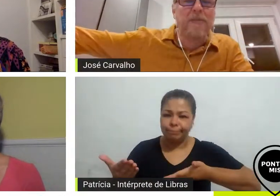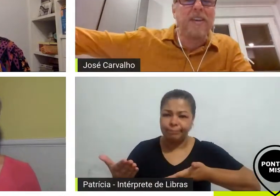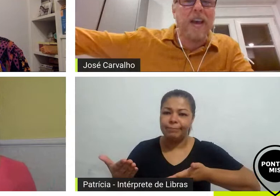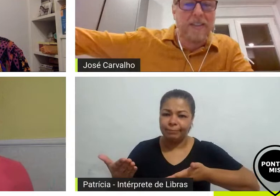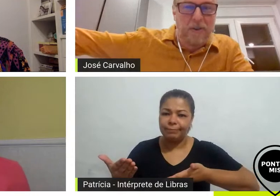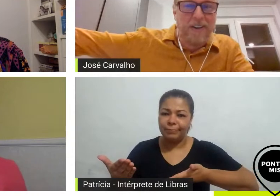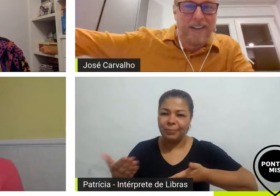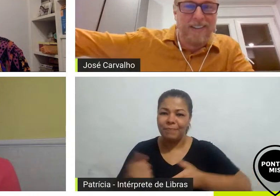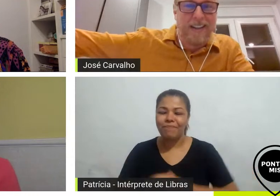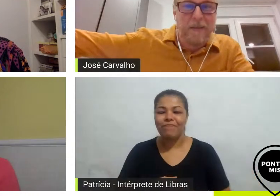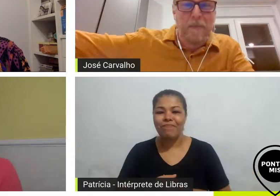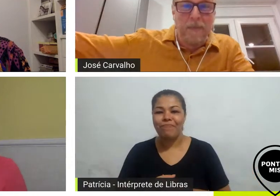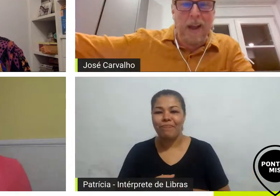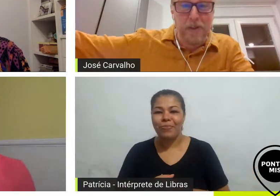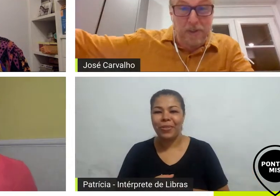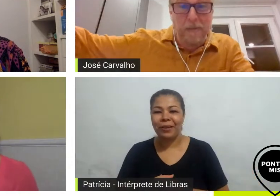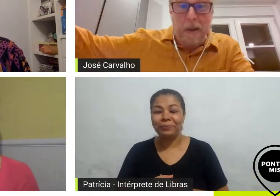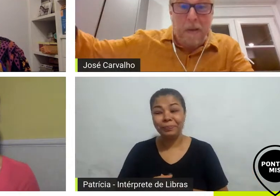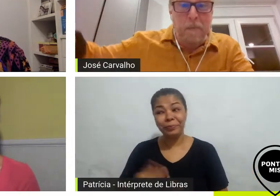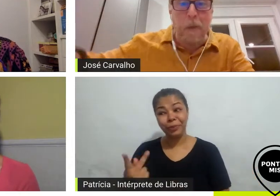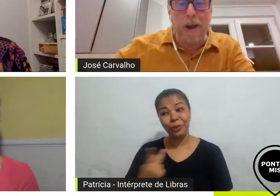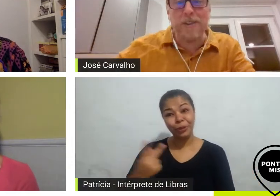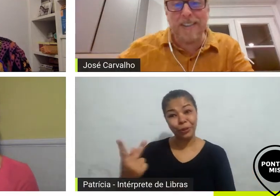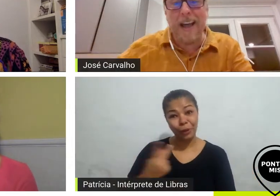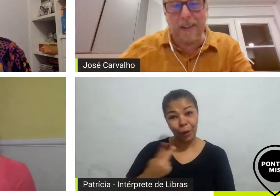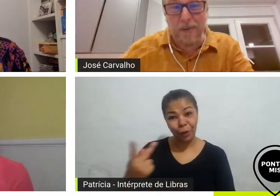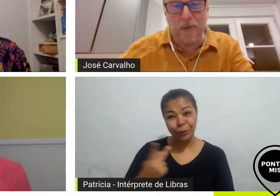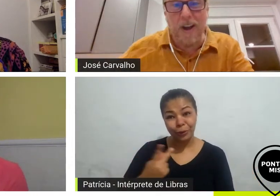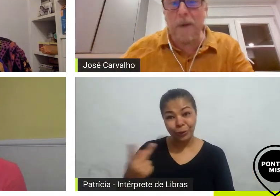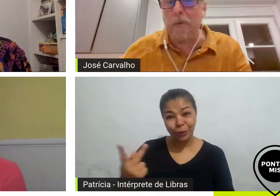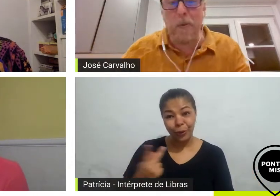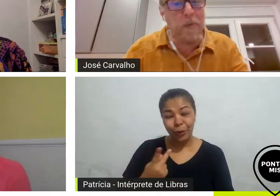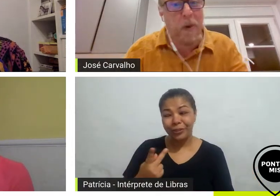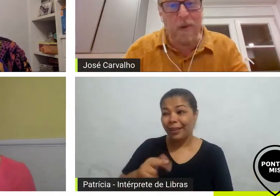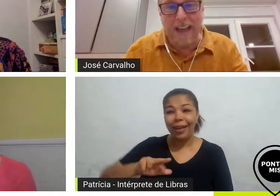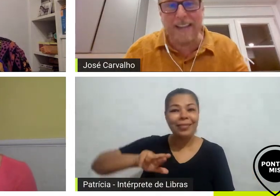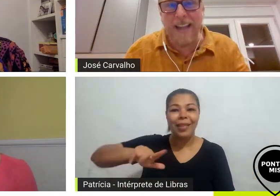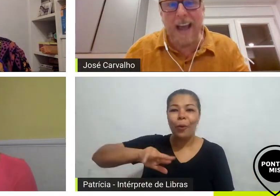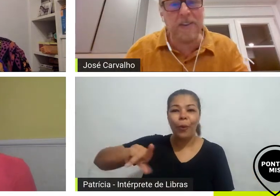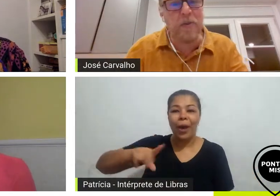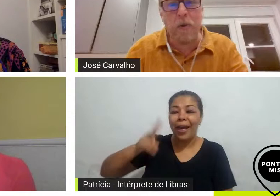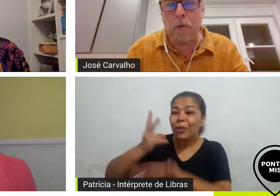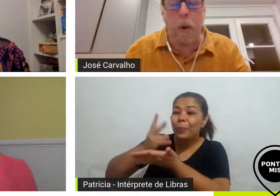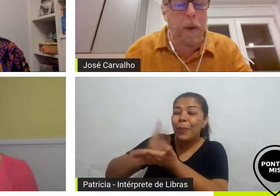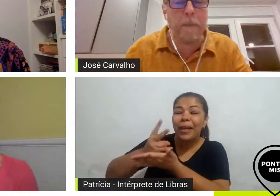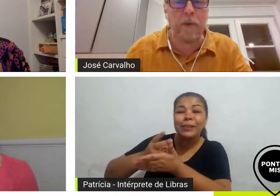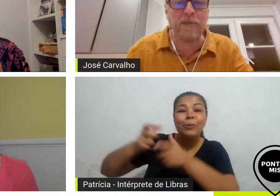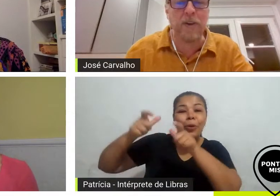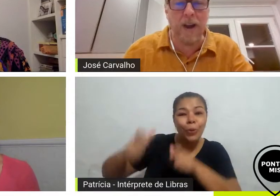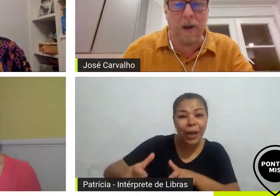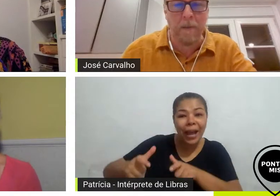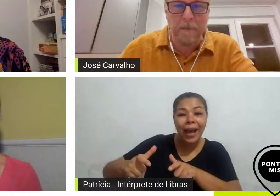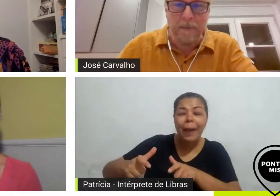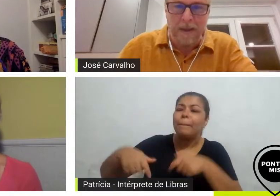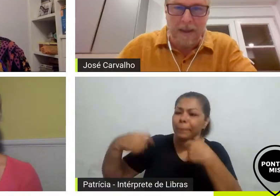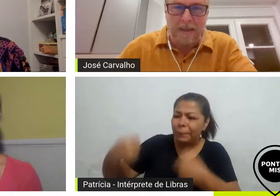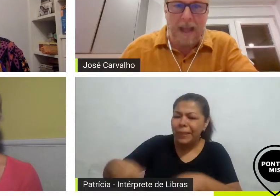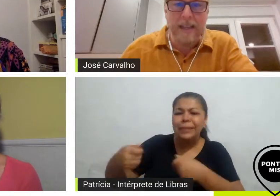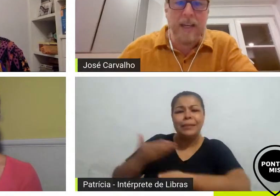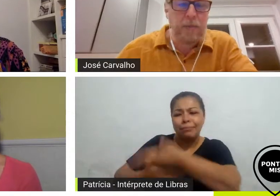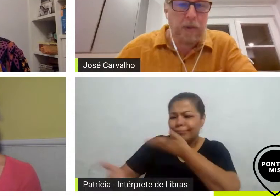torre de marfim é isso que eu queria dizer a gente pode estar no campo como qualquer técnico como qualquer profissional